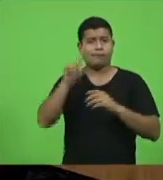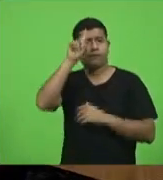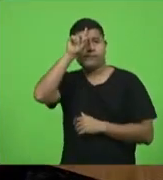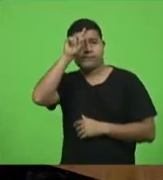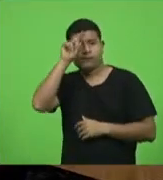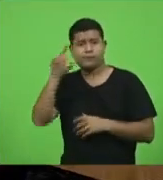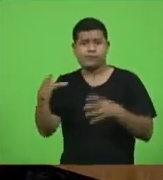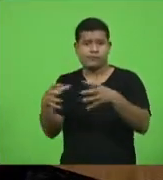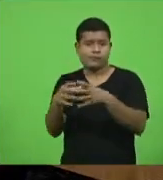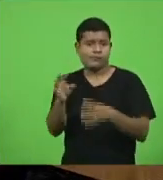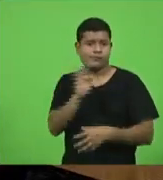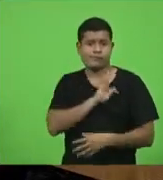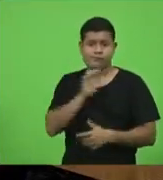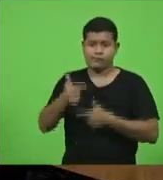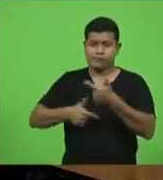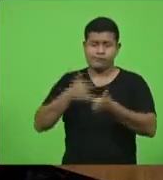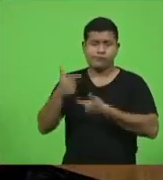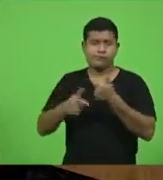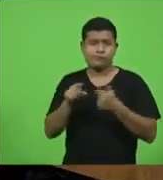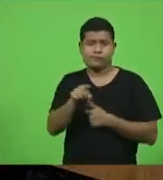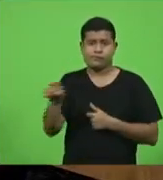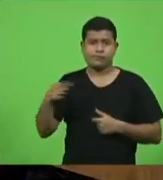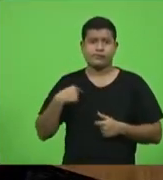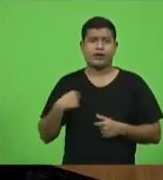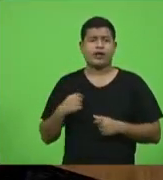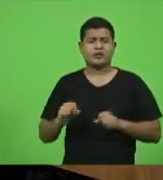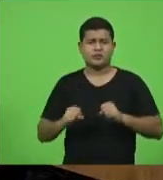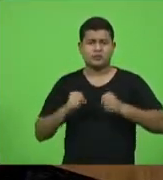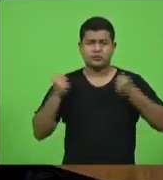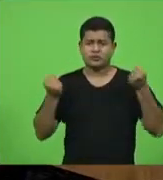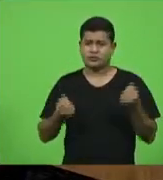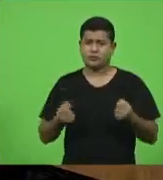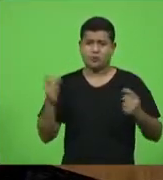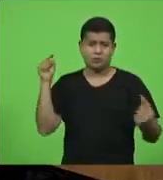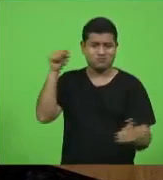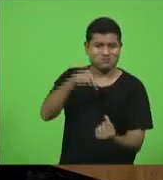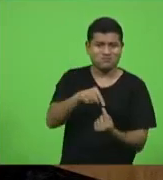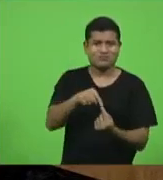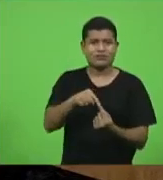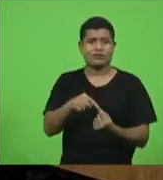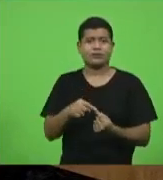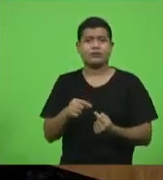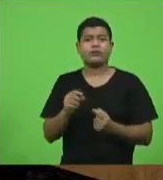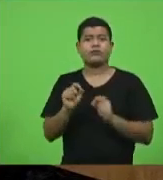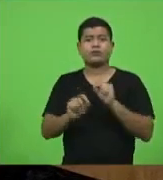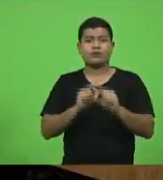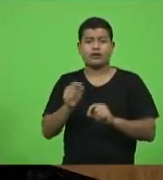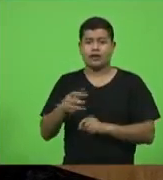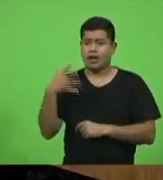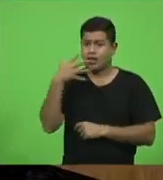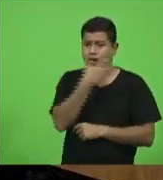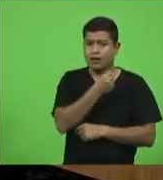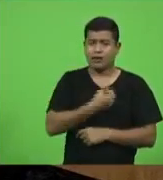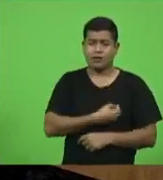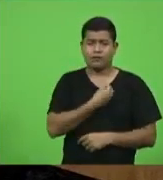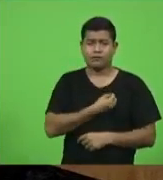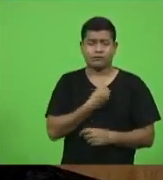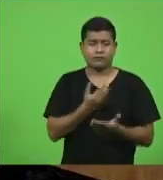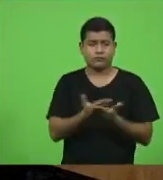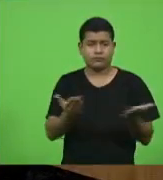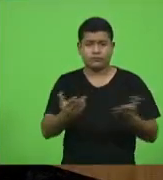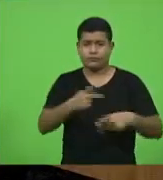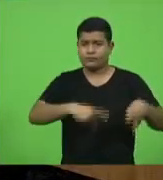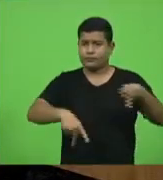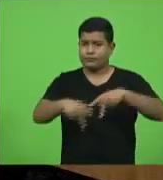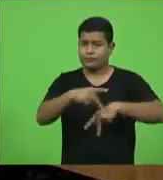estão empenhados numa grande missão de salvar vidas das pessoas e também de